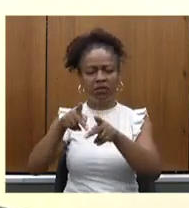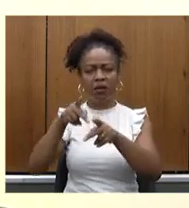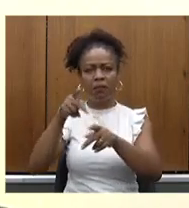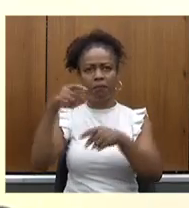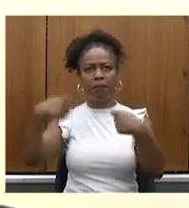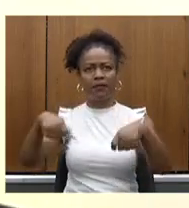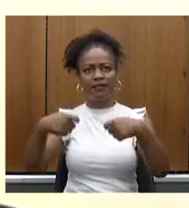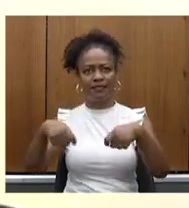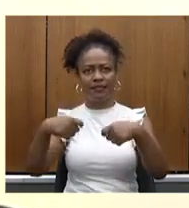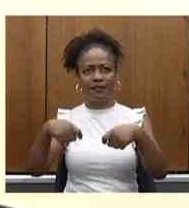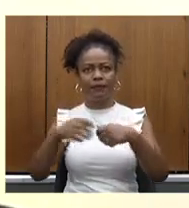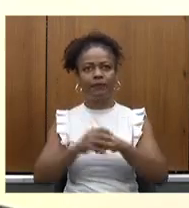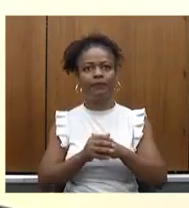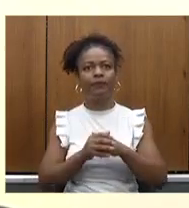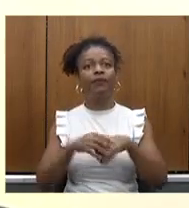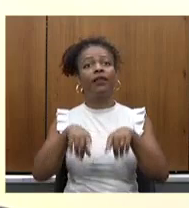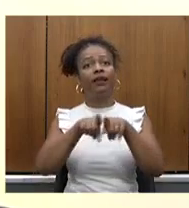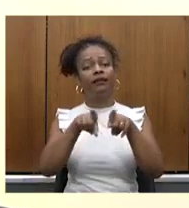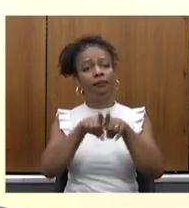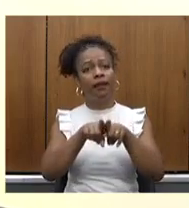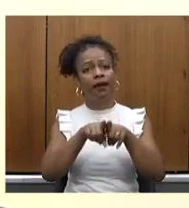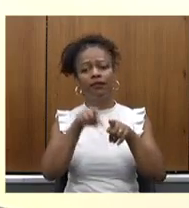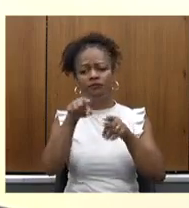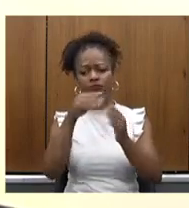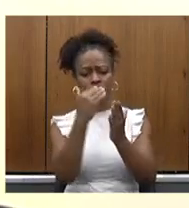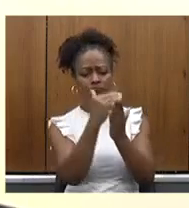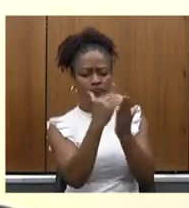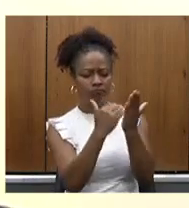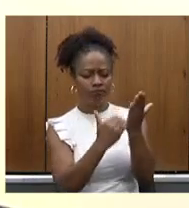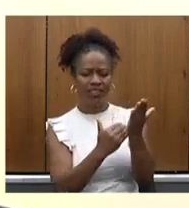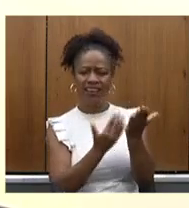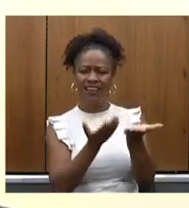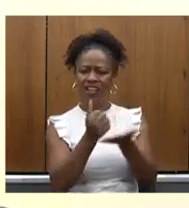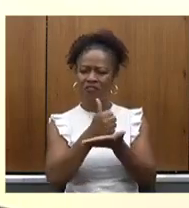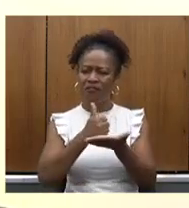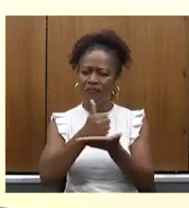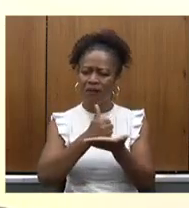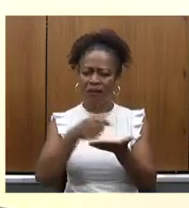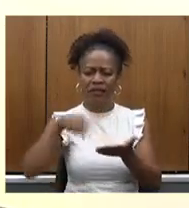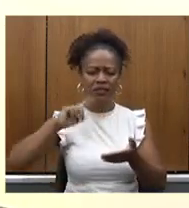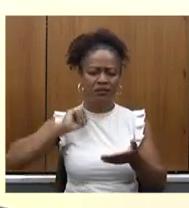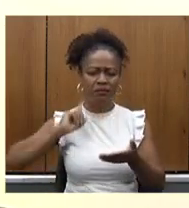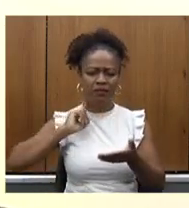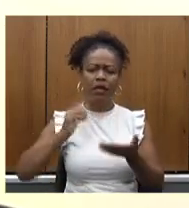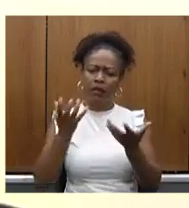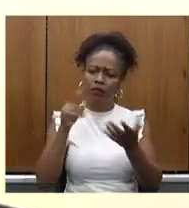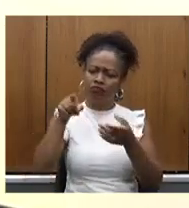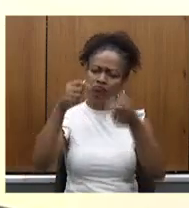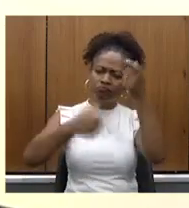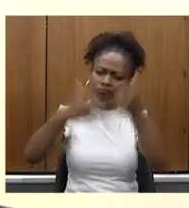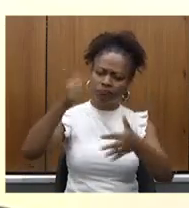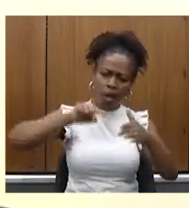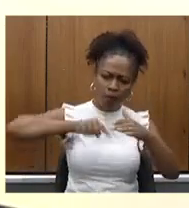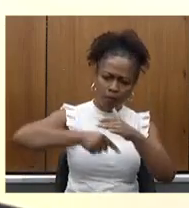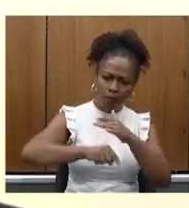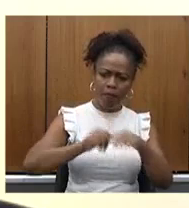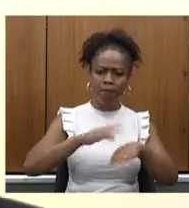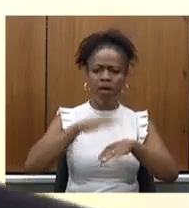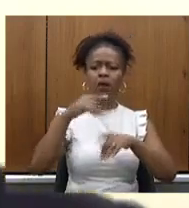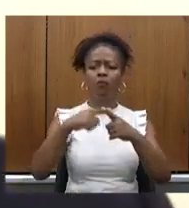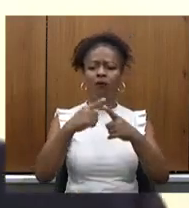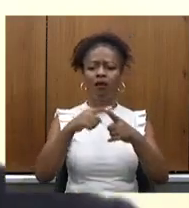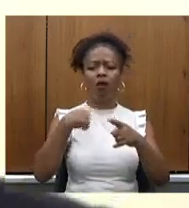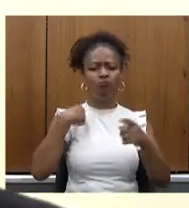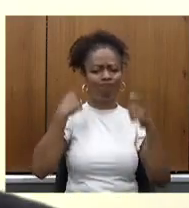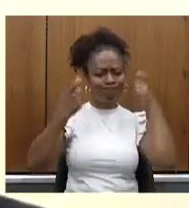reestruturação do Farmácia de Minas. Queria pedir que o senhor aprofundasse um pouquinho no tema. É uma questão que me preocupa muito. muito